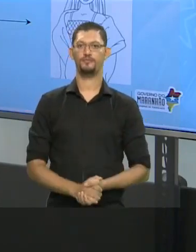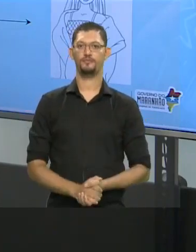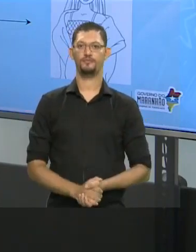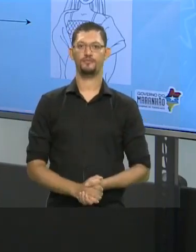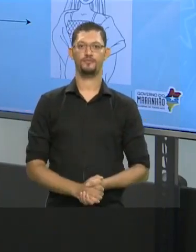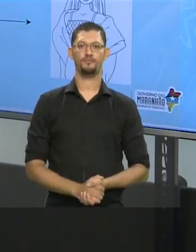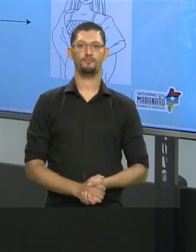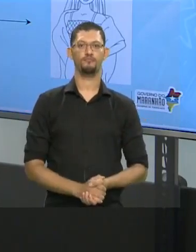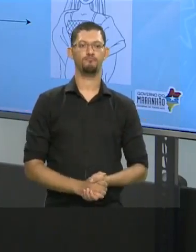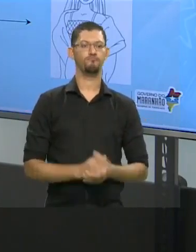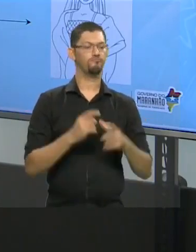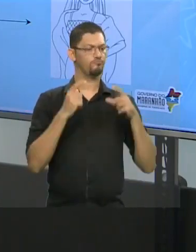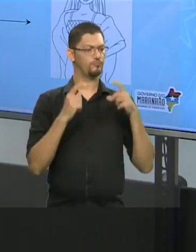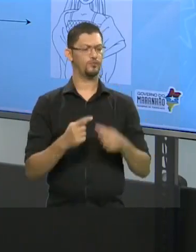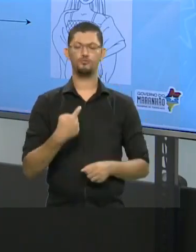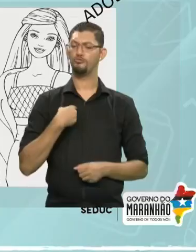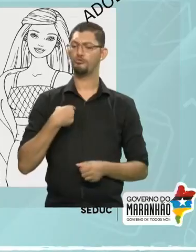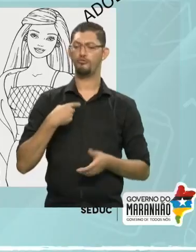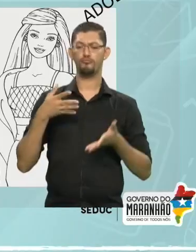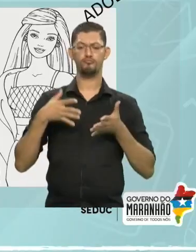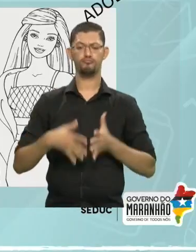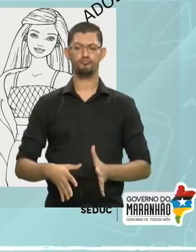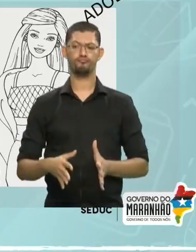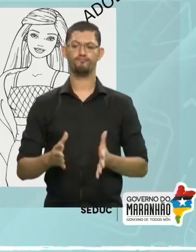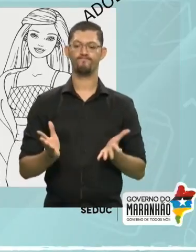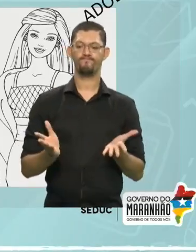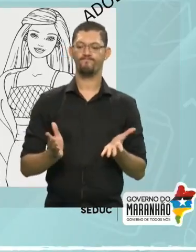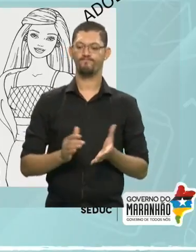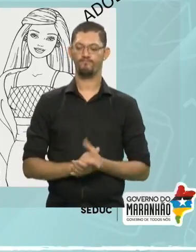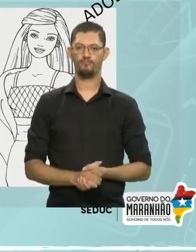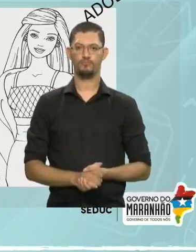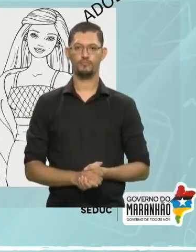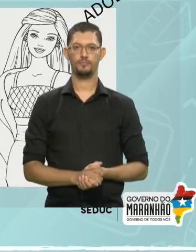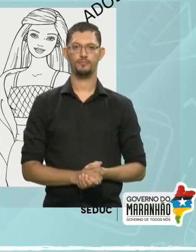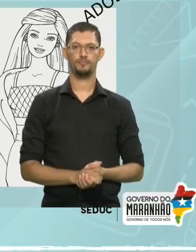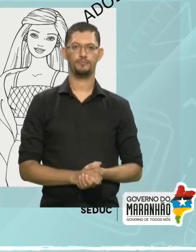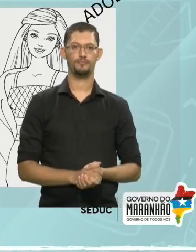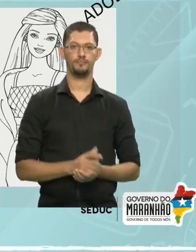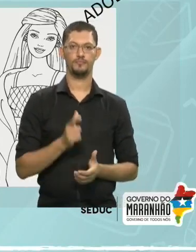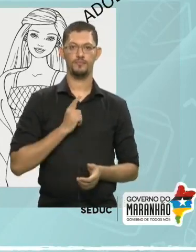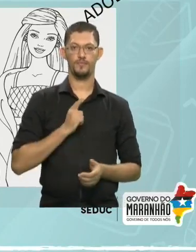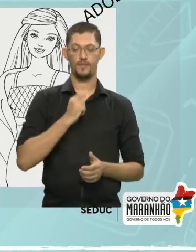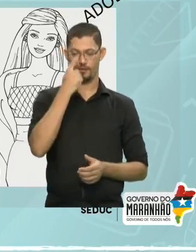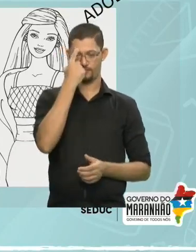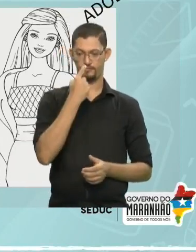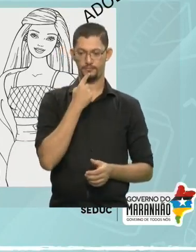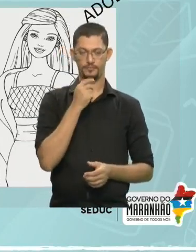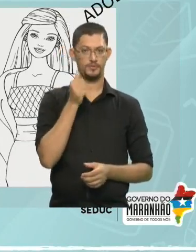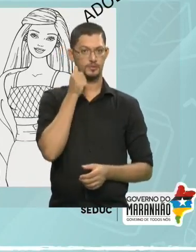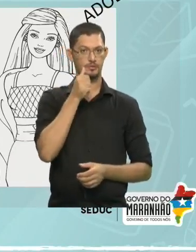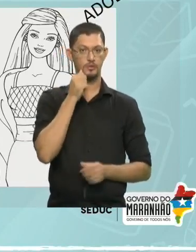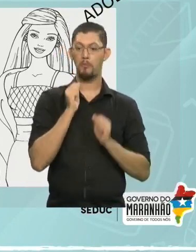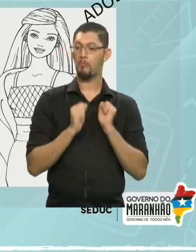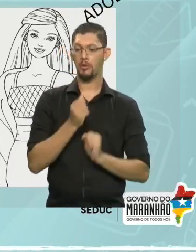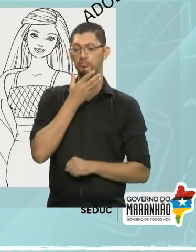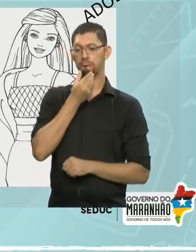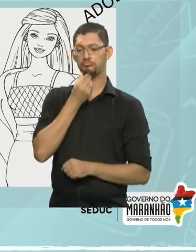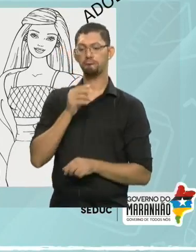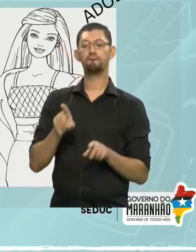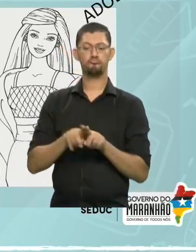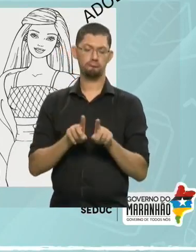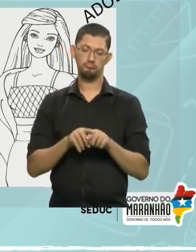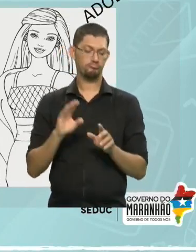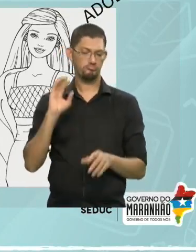De onde eu venho? Aqui a gente tem a figura de uma menina, de uma adolescente, mas pode ser um menino também.